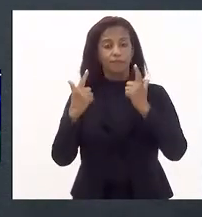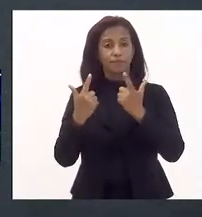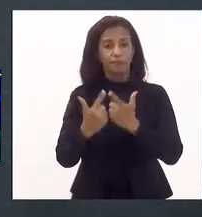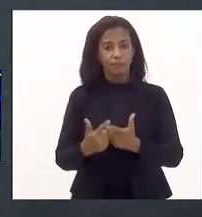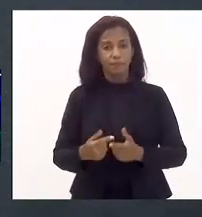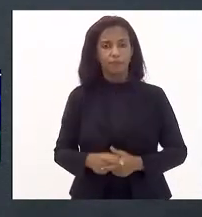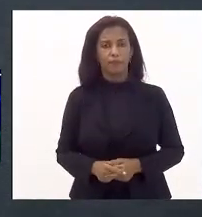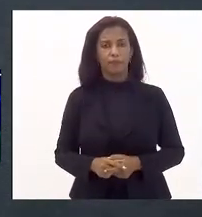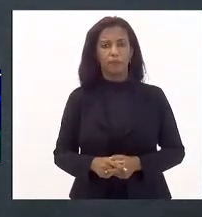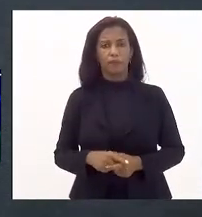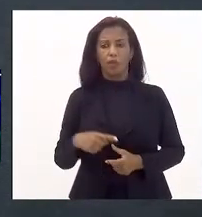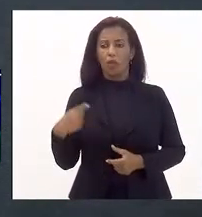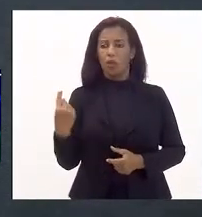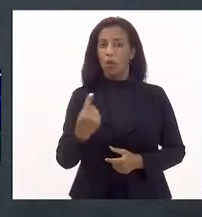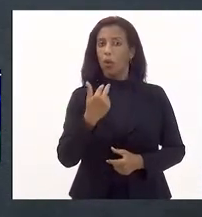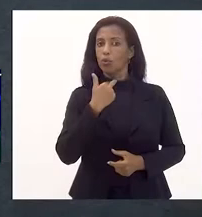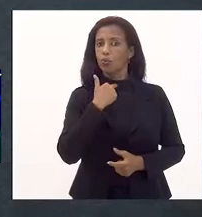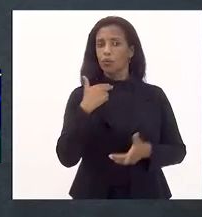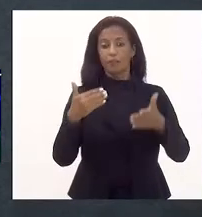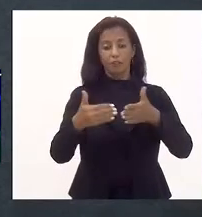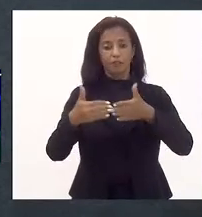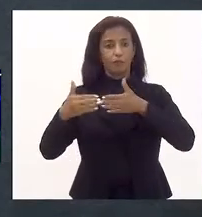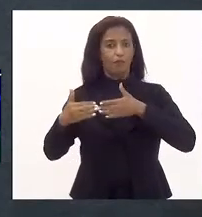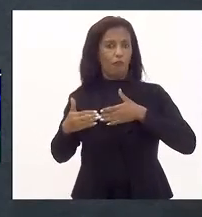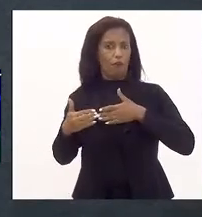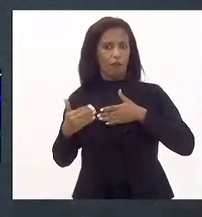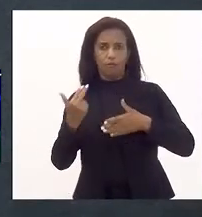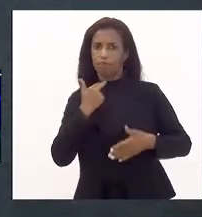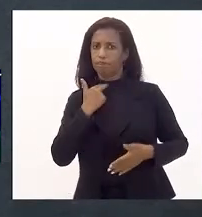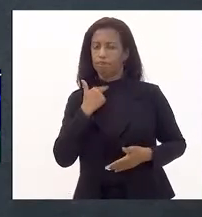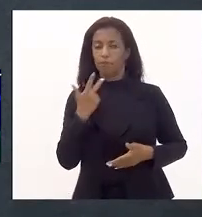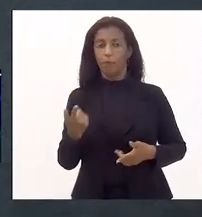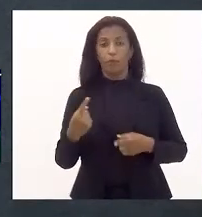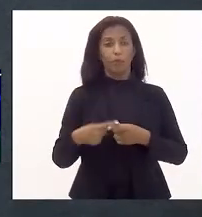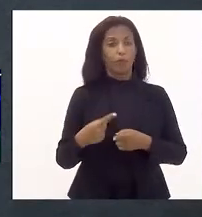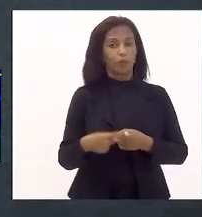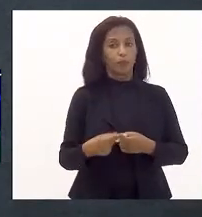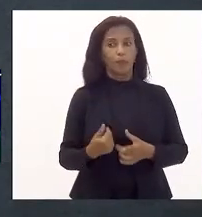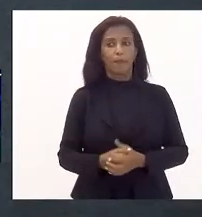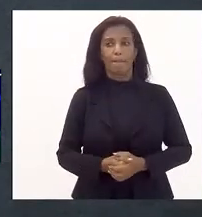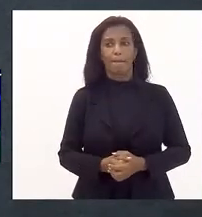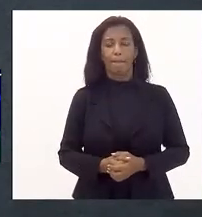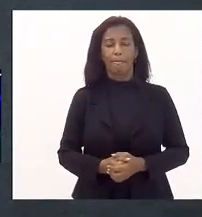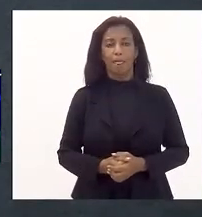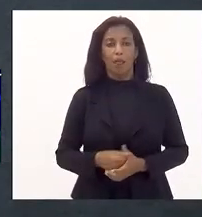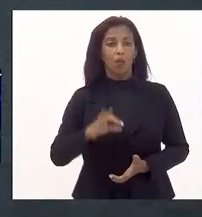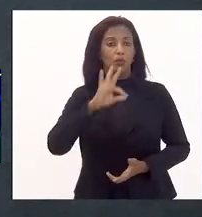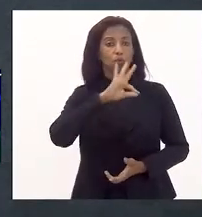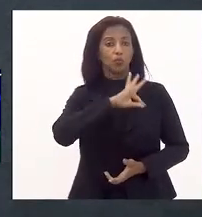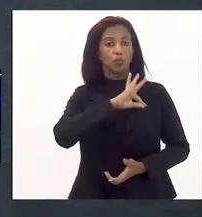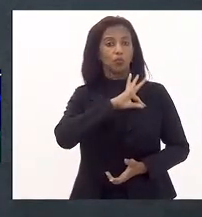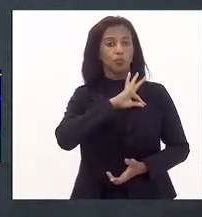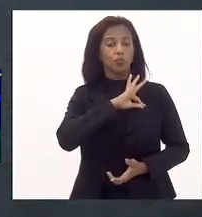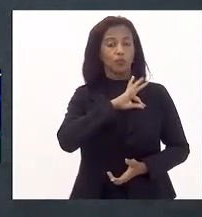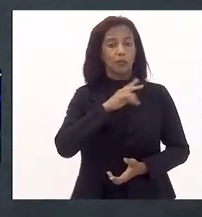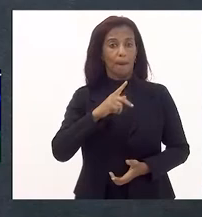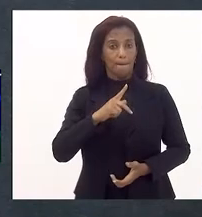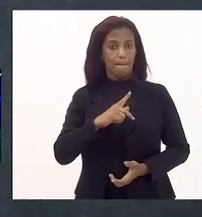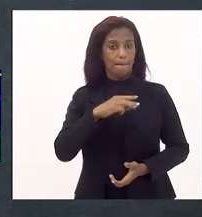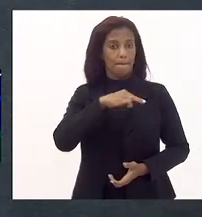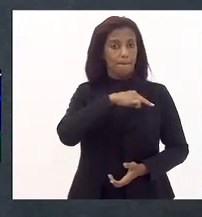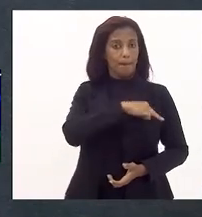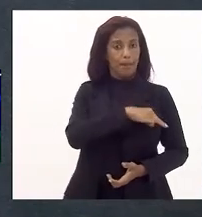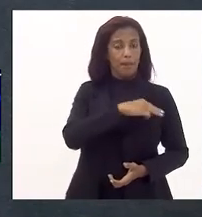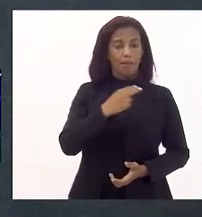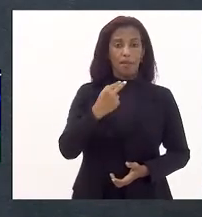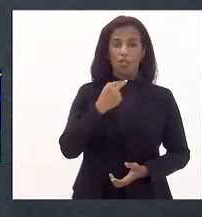nós não podemos ficar de fora dessa discussão, pelo fato de que os policiais militares, eles não podem ganhar uma